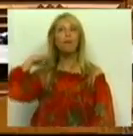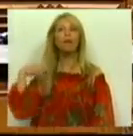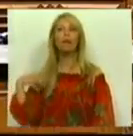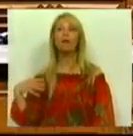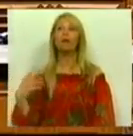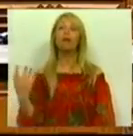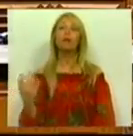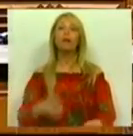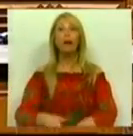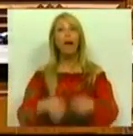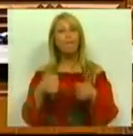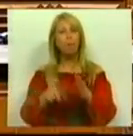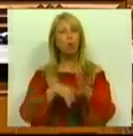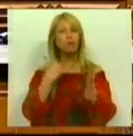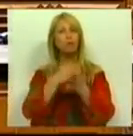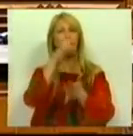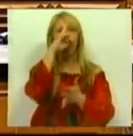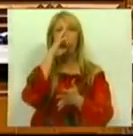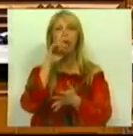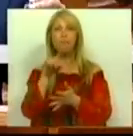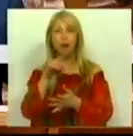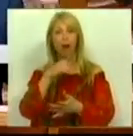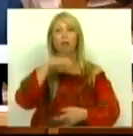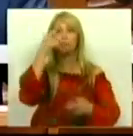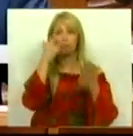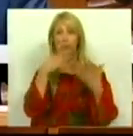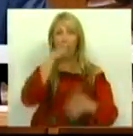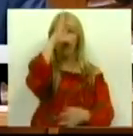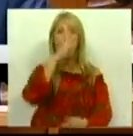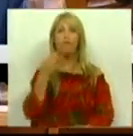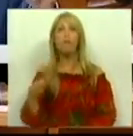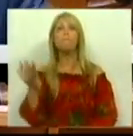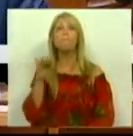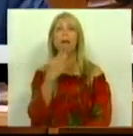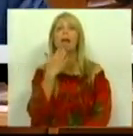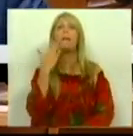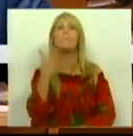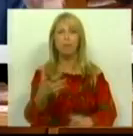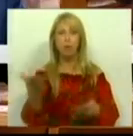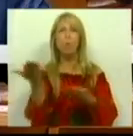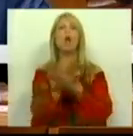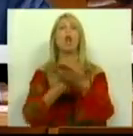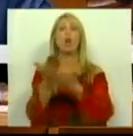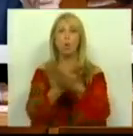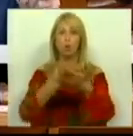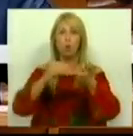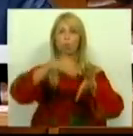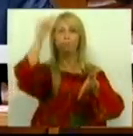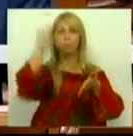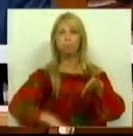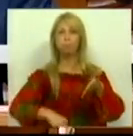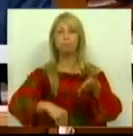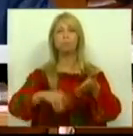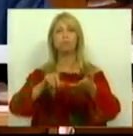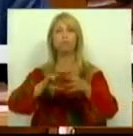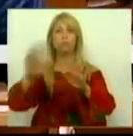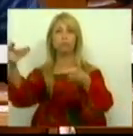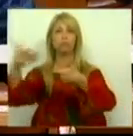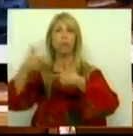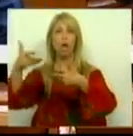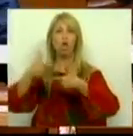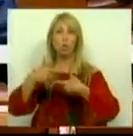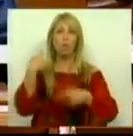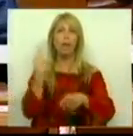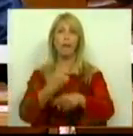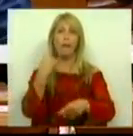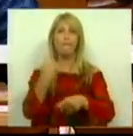Convirá a ter sempre presente que foi o Governo do PS que solicitou, negociou e assinou o resgate, por mais que